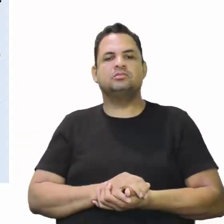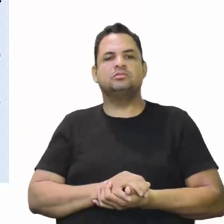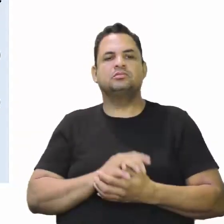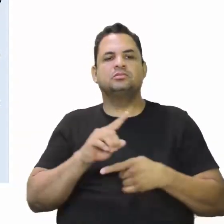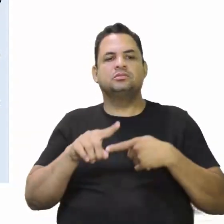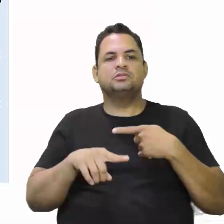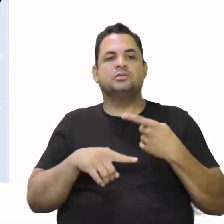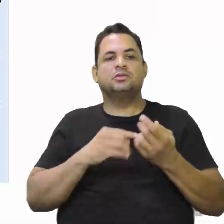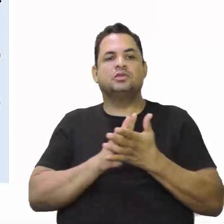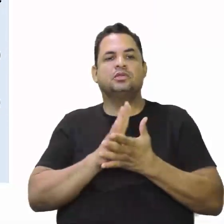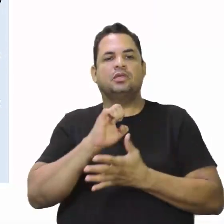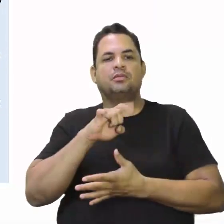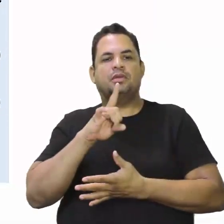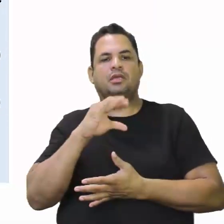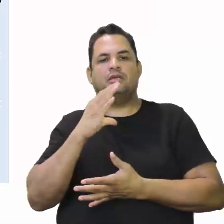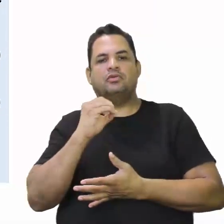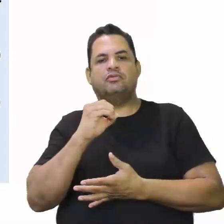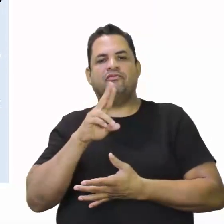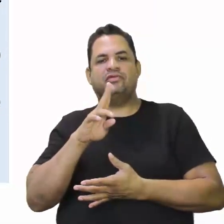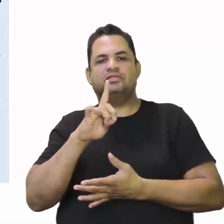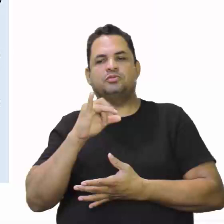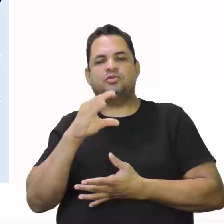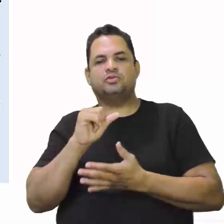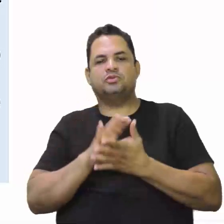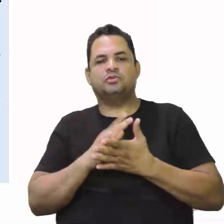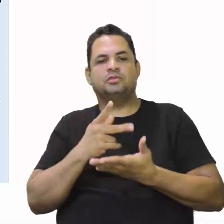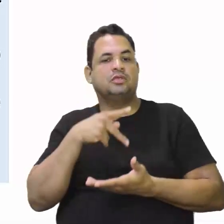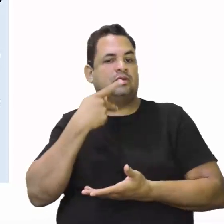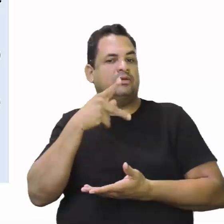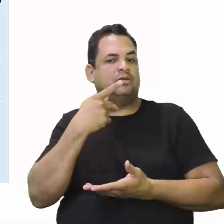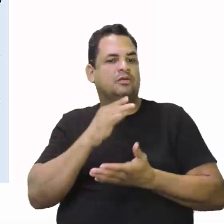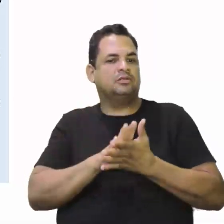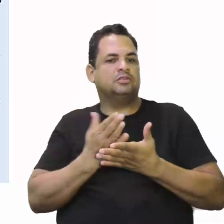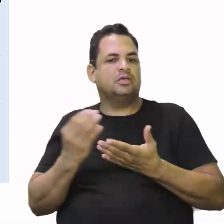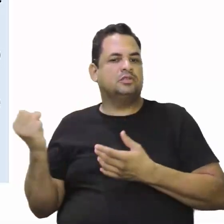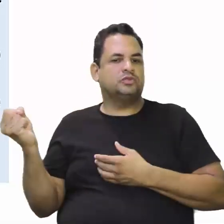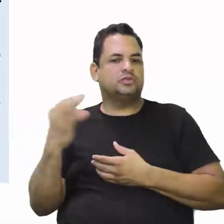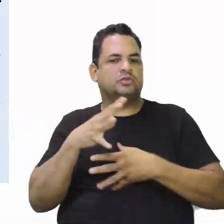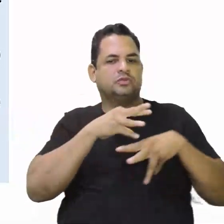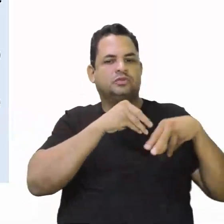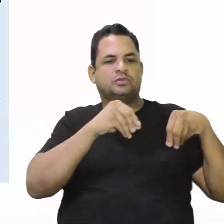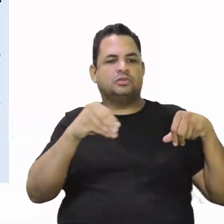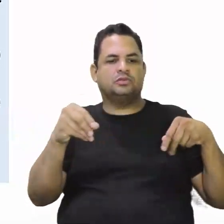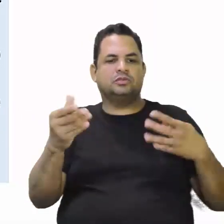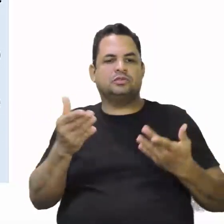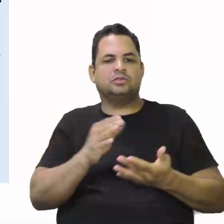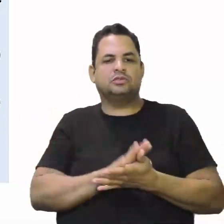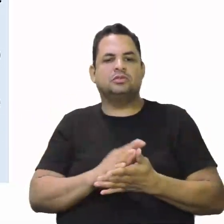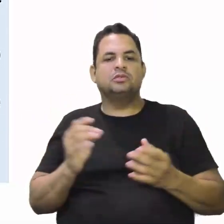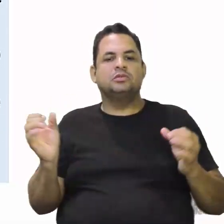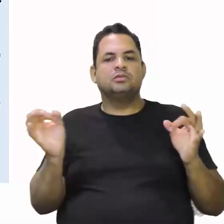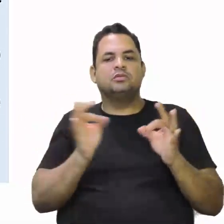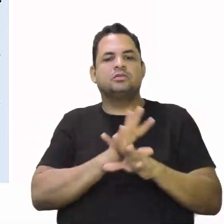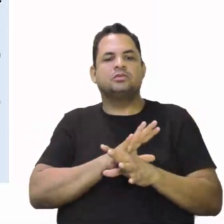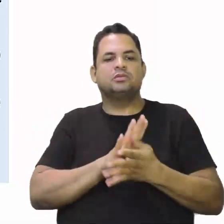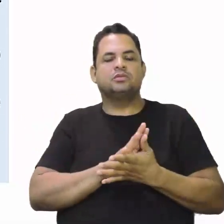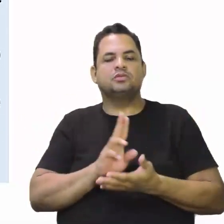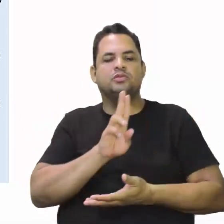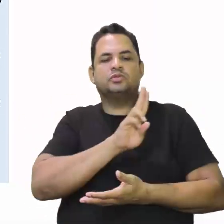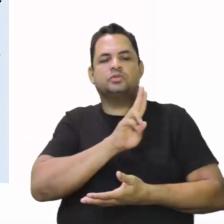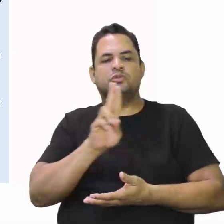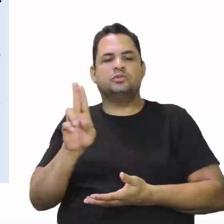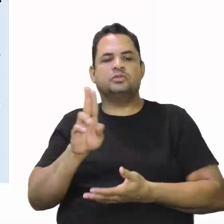Américo Vespúcio, o primeiro viajante que afirmou ter chegado às novas terras, foi Américo Vespúcio. Portanto, o nome do continente